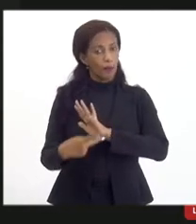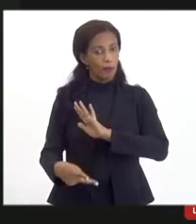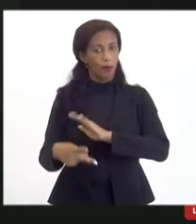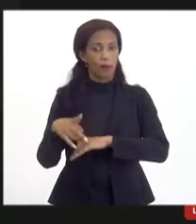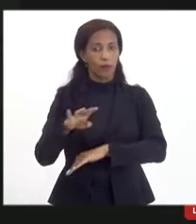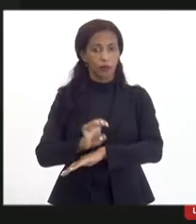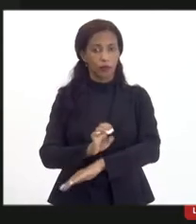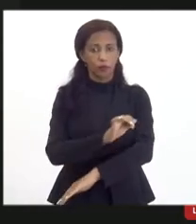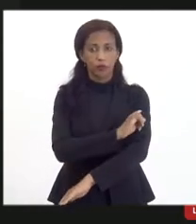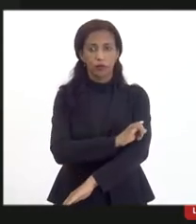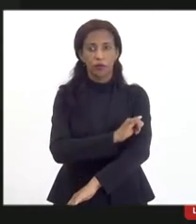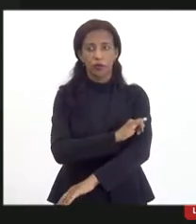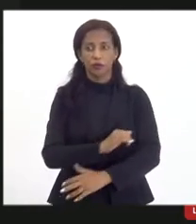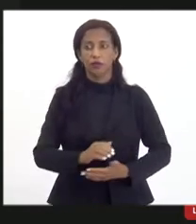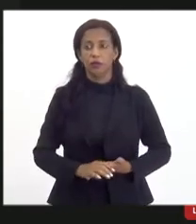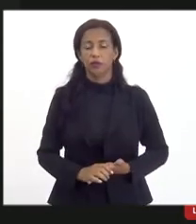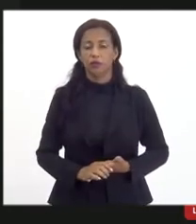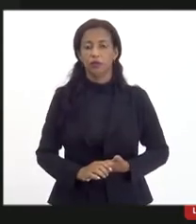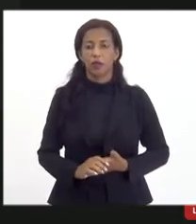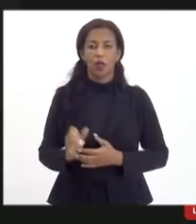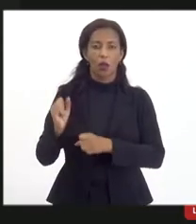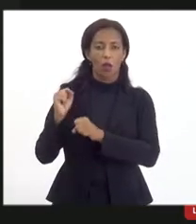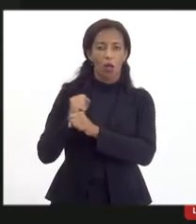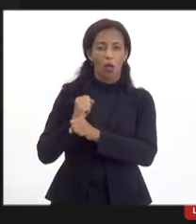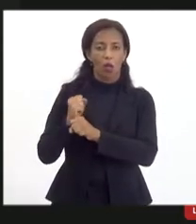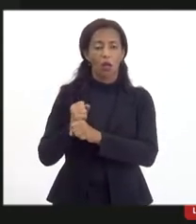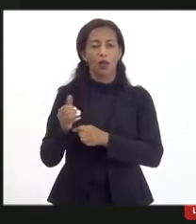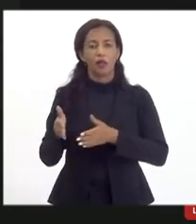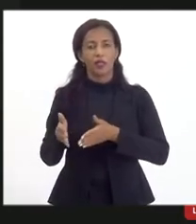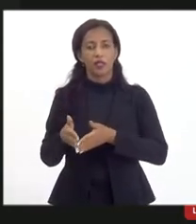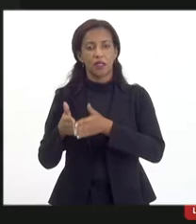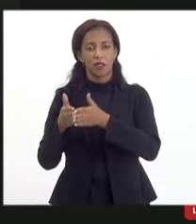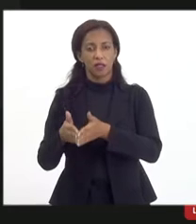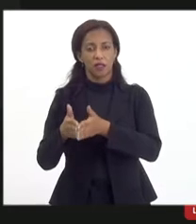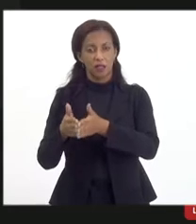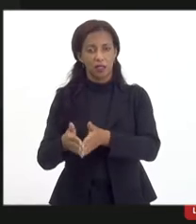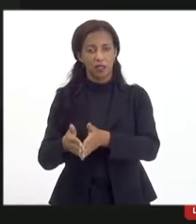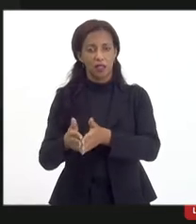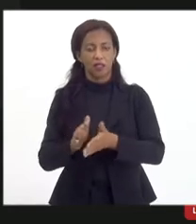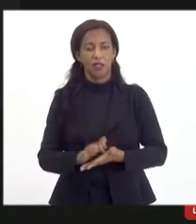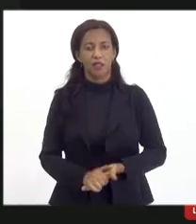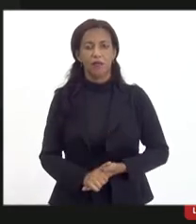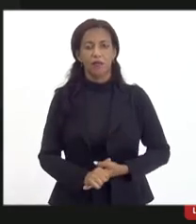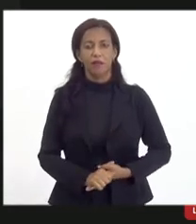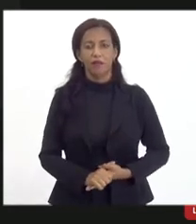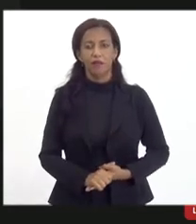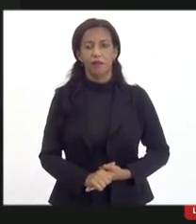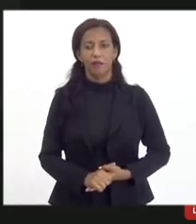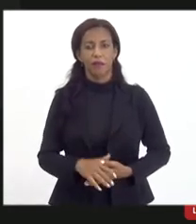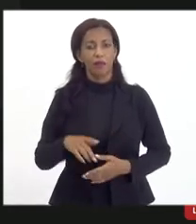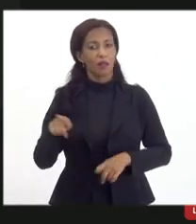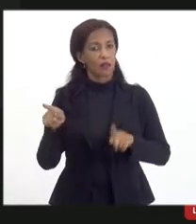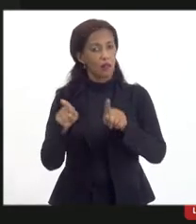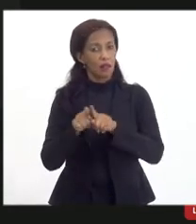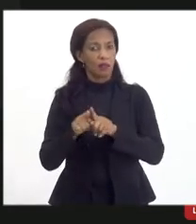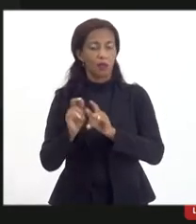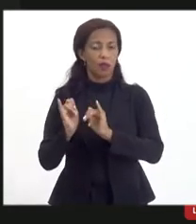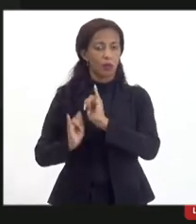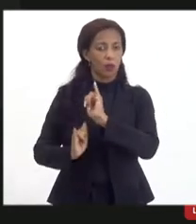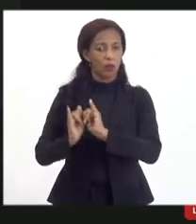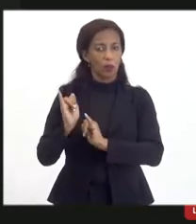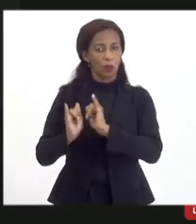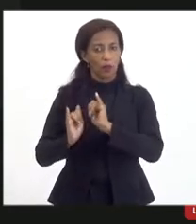a construção naval e todas as atividades que dela decorrem, assim como é a indústria